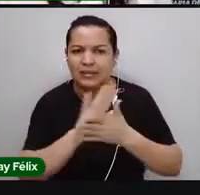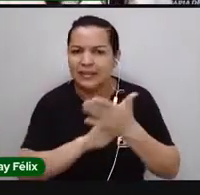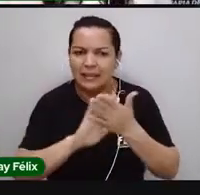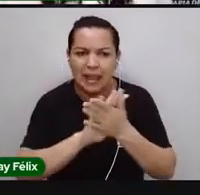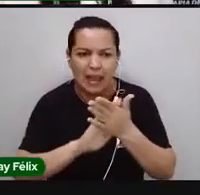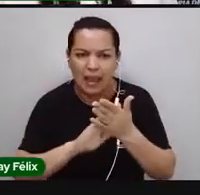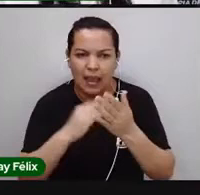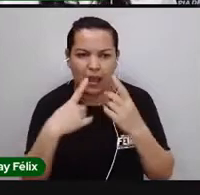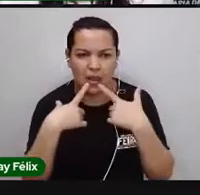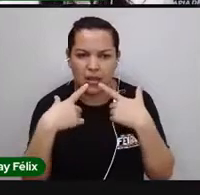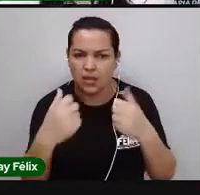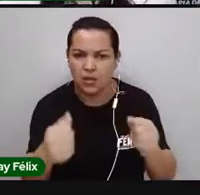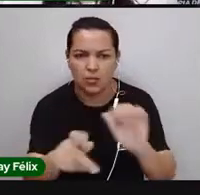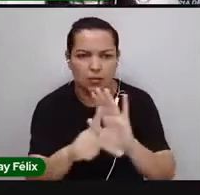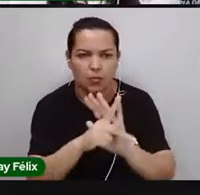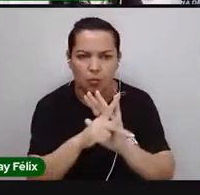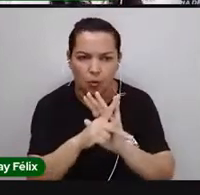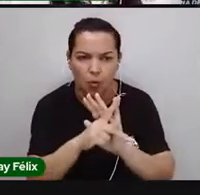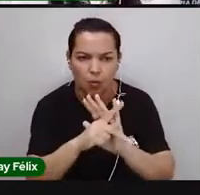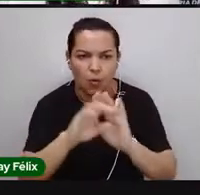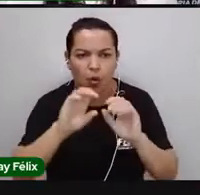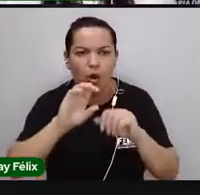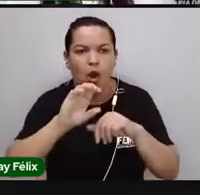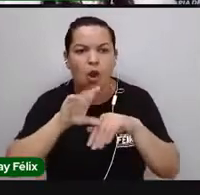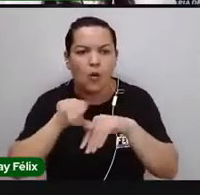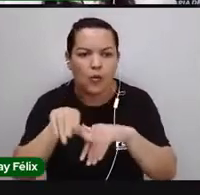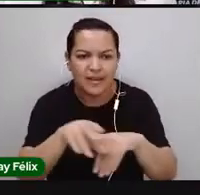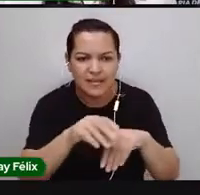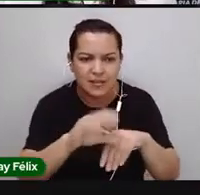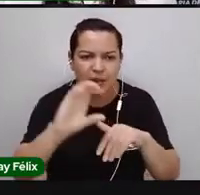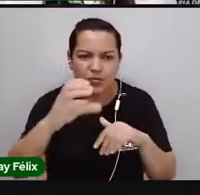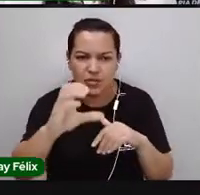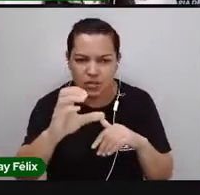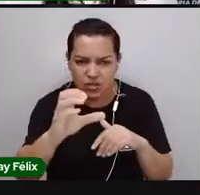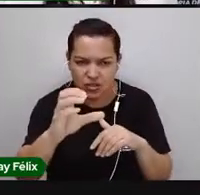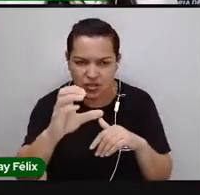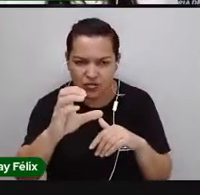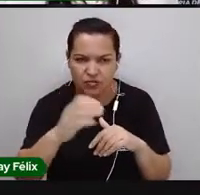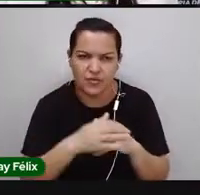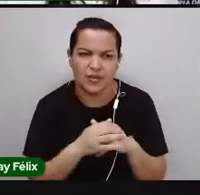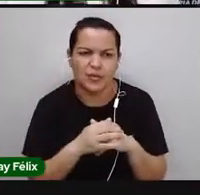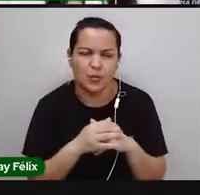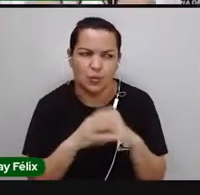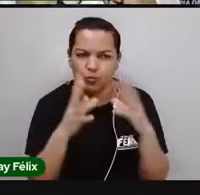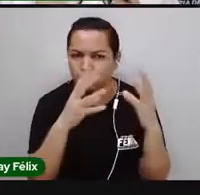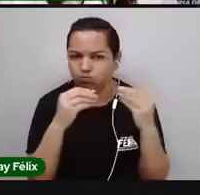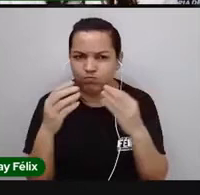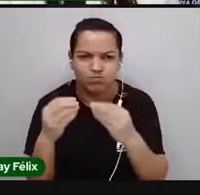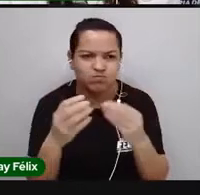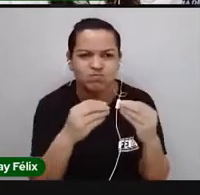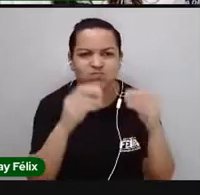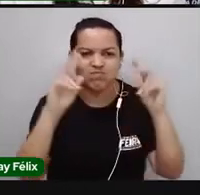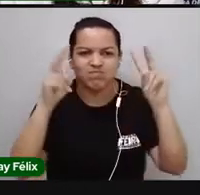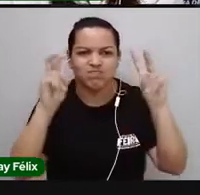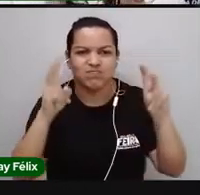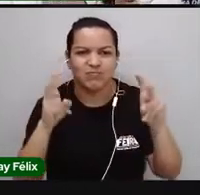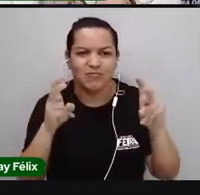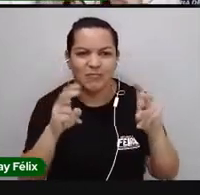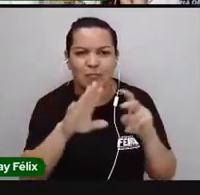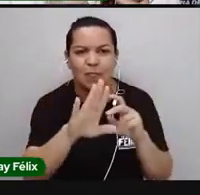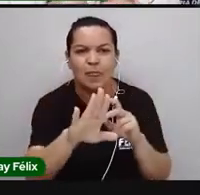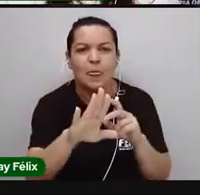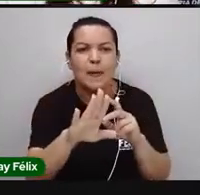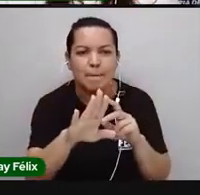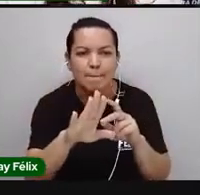científico como provisório, cultural e histórico. Eita, Pró, quanta coisa! Pois é, mas a gente